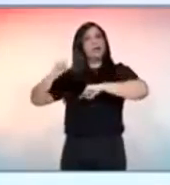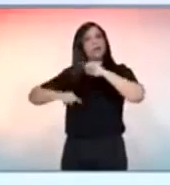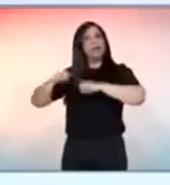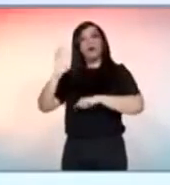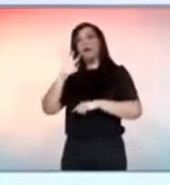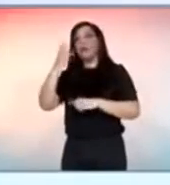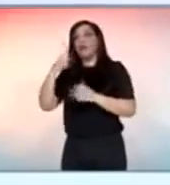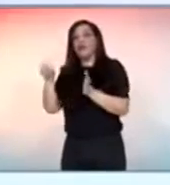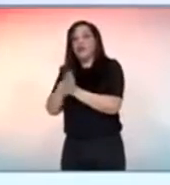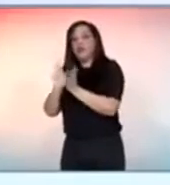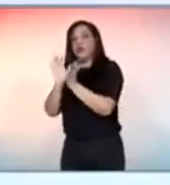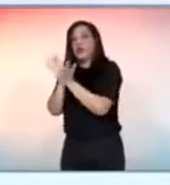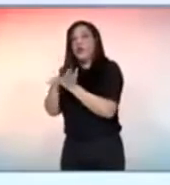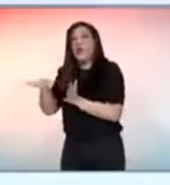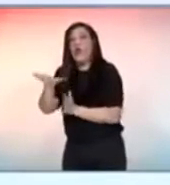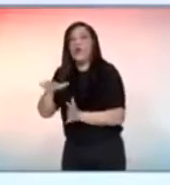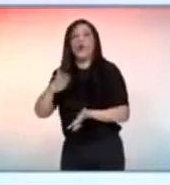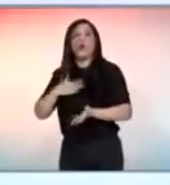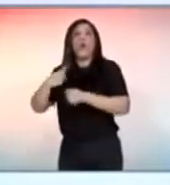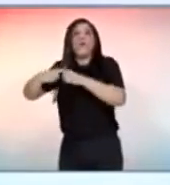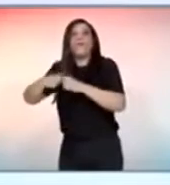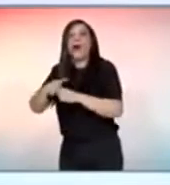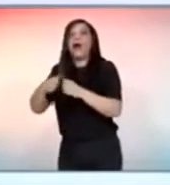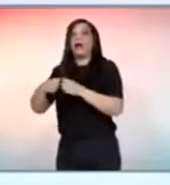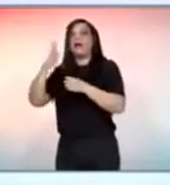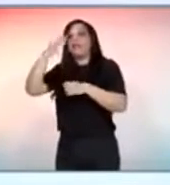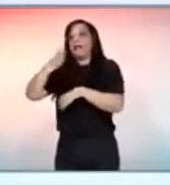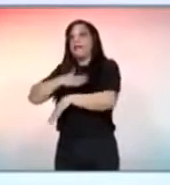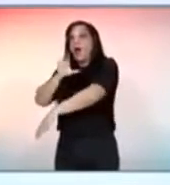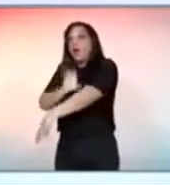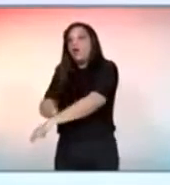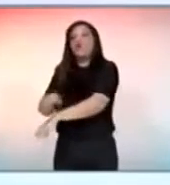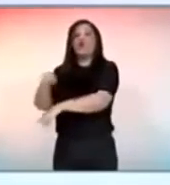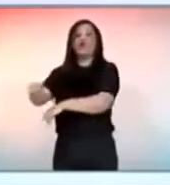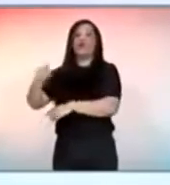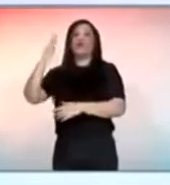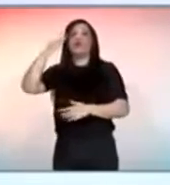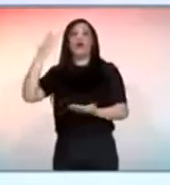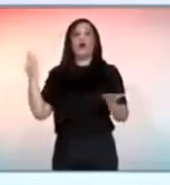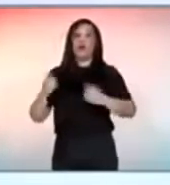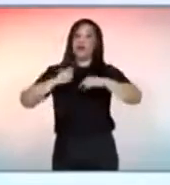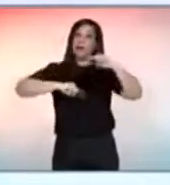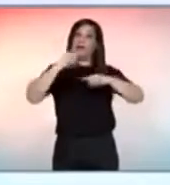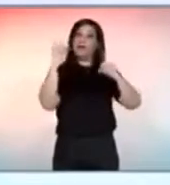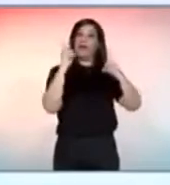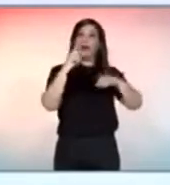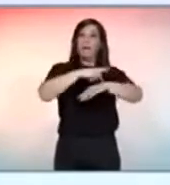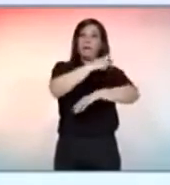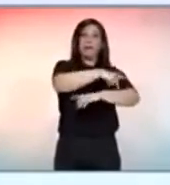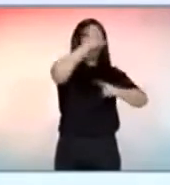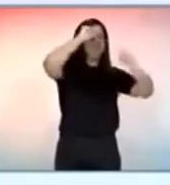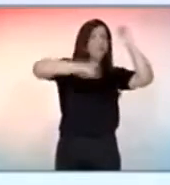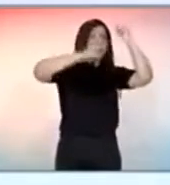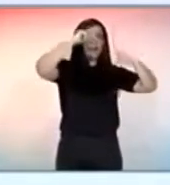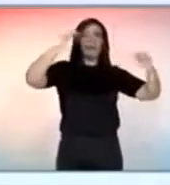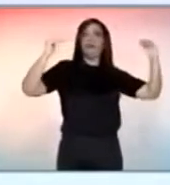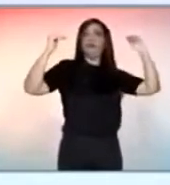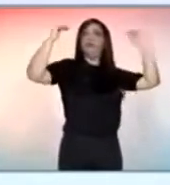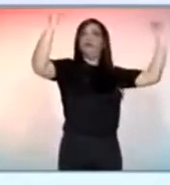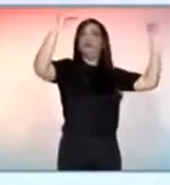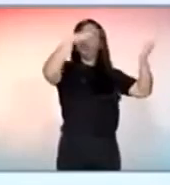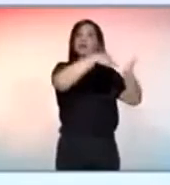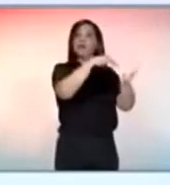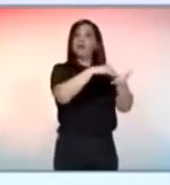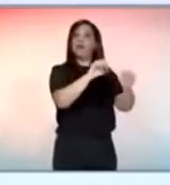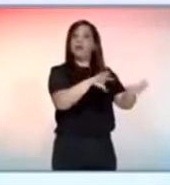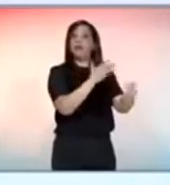conforme o seu território, decidir conforme o bairro que ele trabalha, entender a realidade de cada aluno. Hoje, os materiais pedagógicos são impostos de cima para baixo pela Secretaria